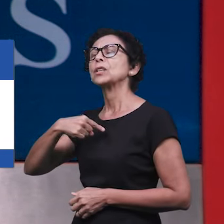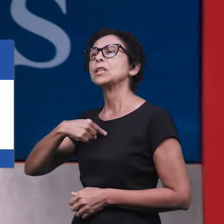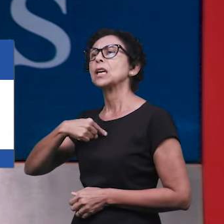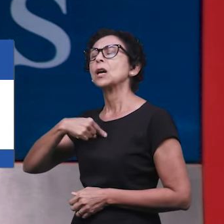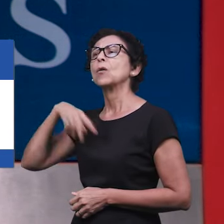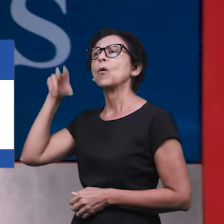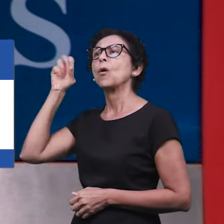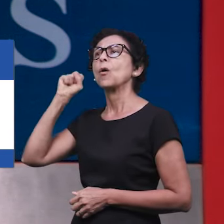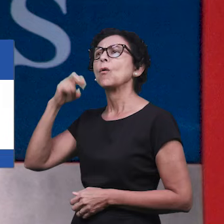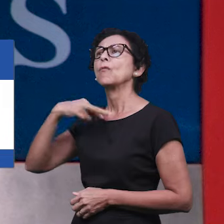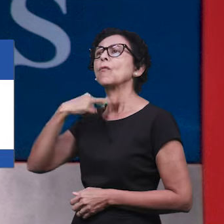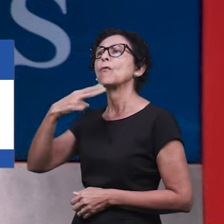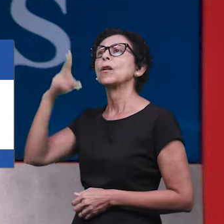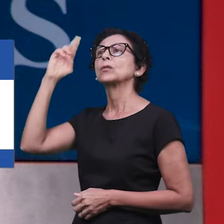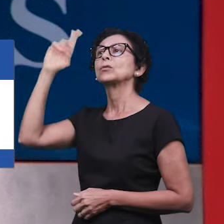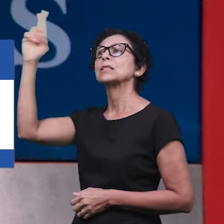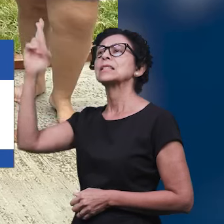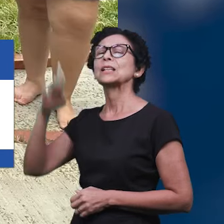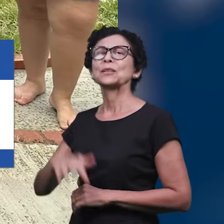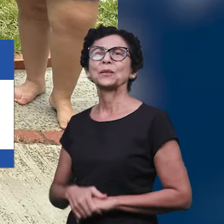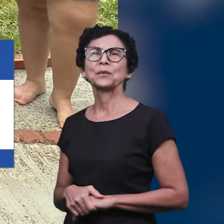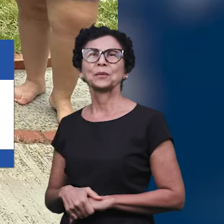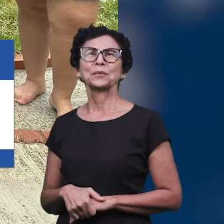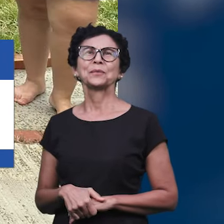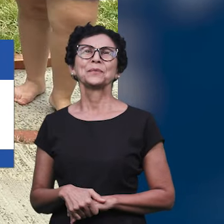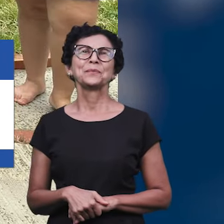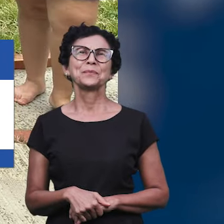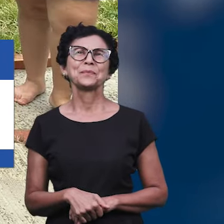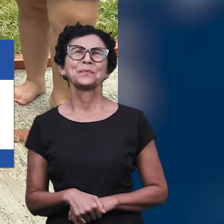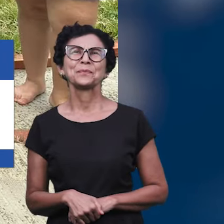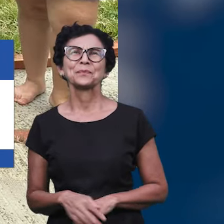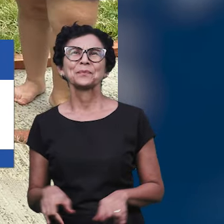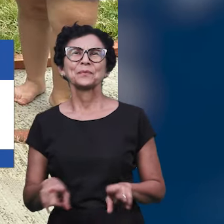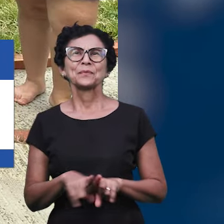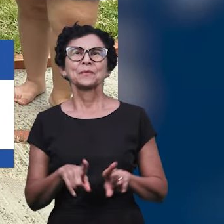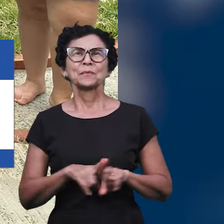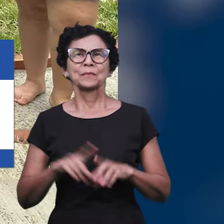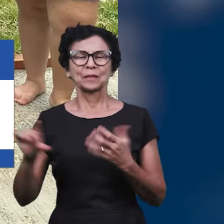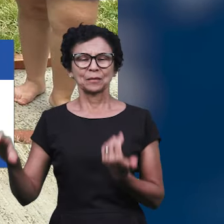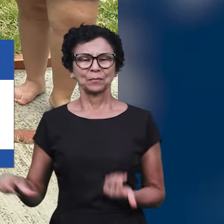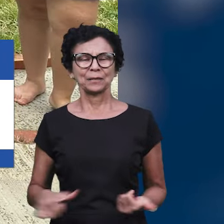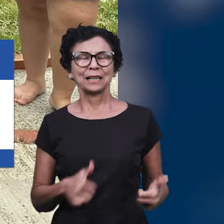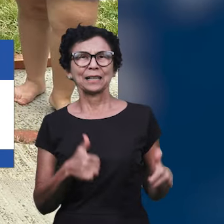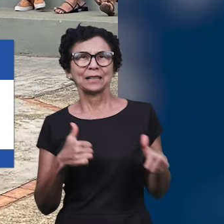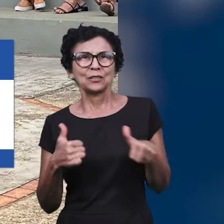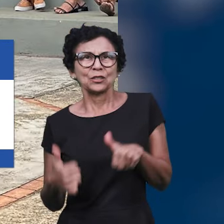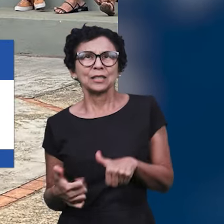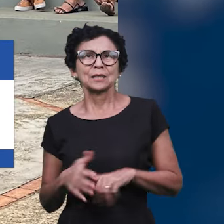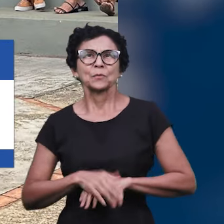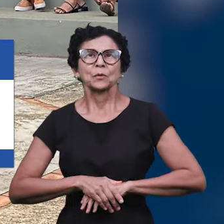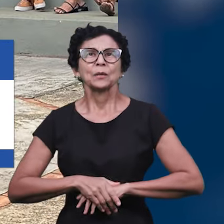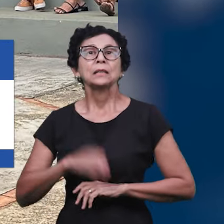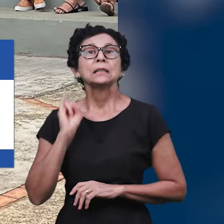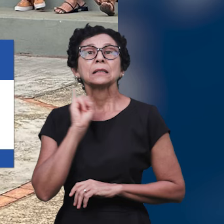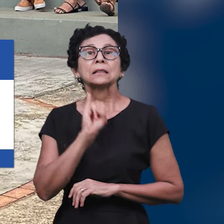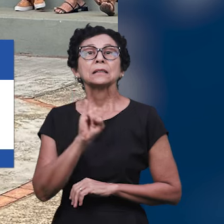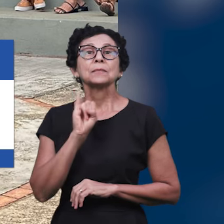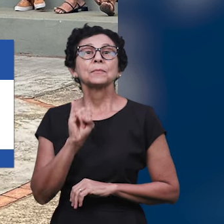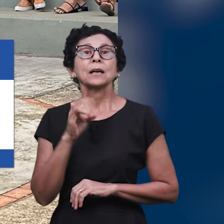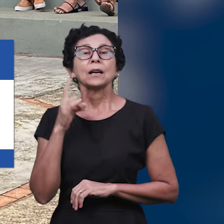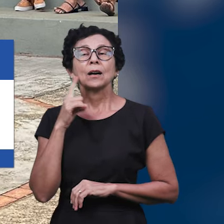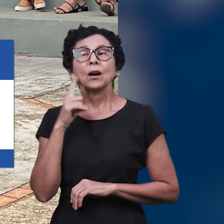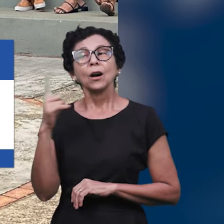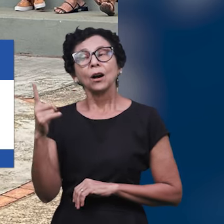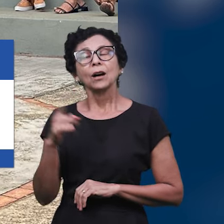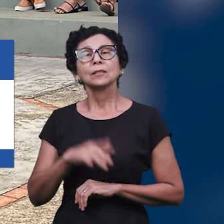Senhor. Que bênção, aleluia! Tivemos também um batismo com as igrejas da região de Itacibá, sendo elas ali, ó,